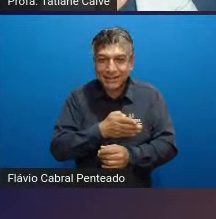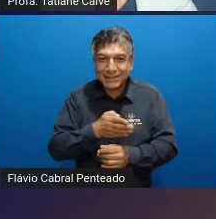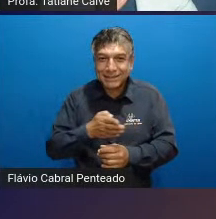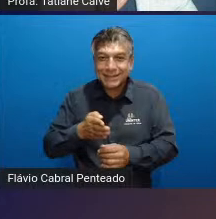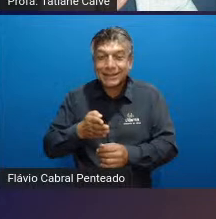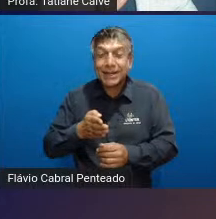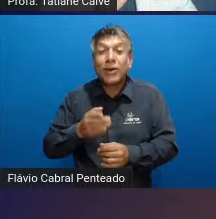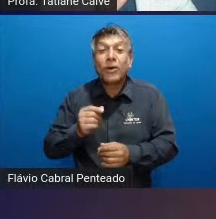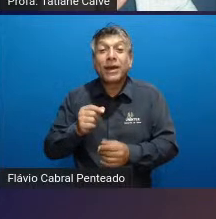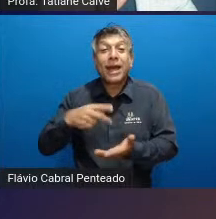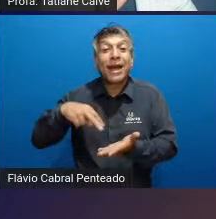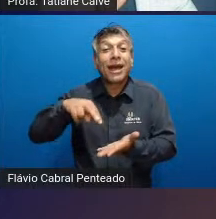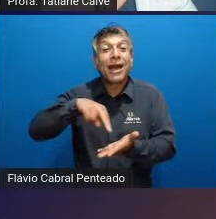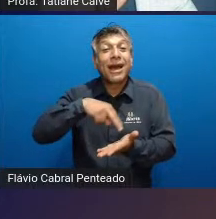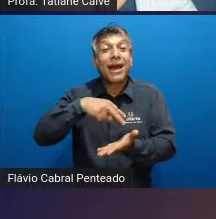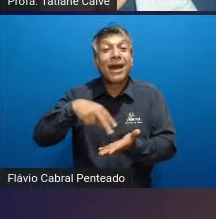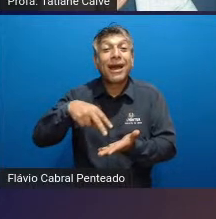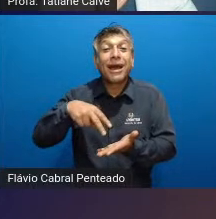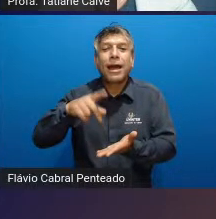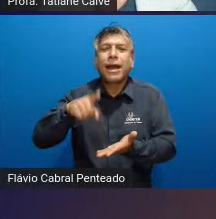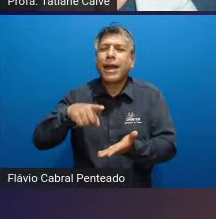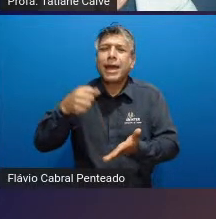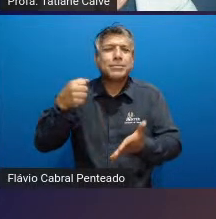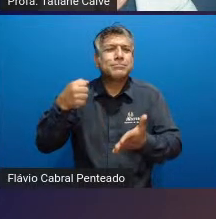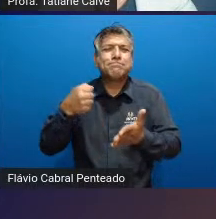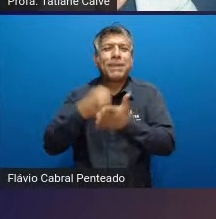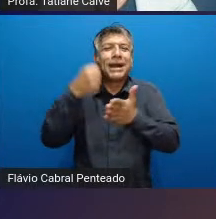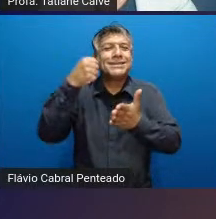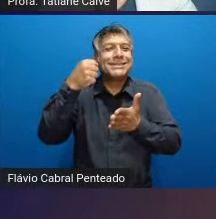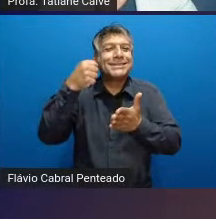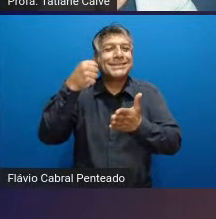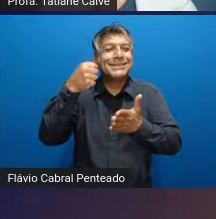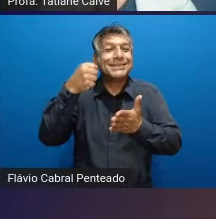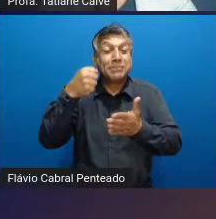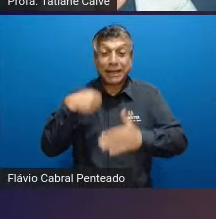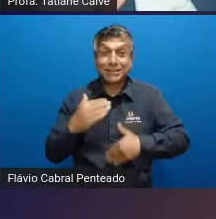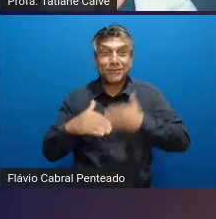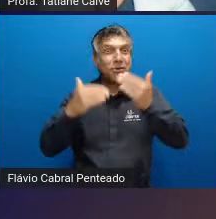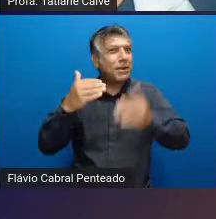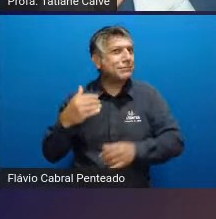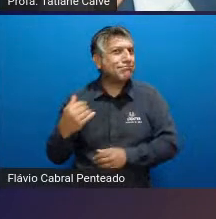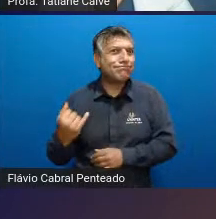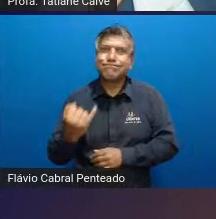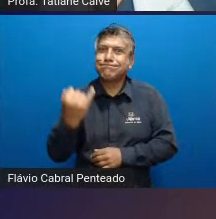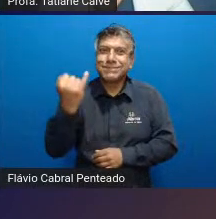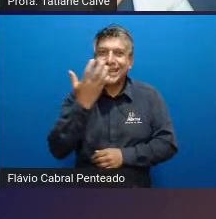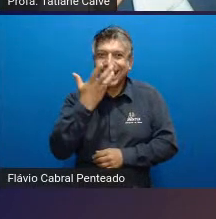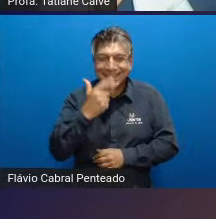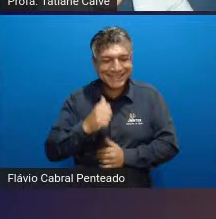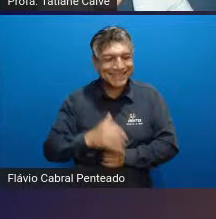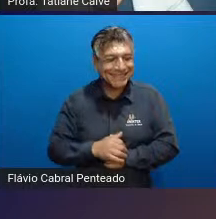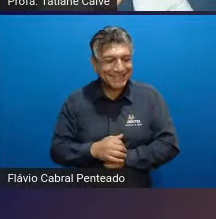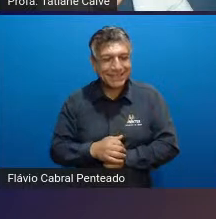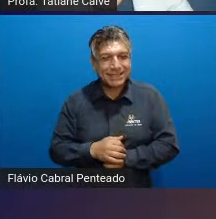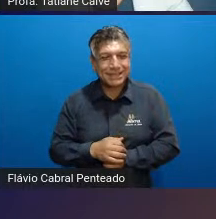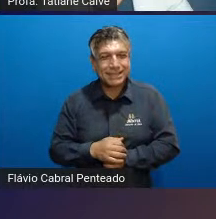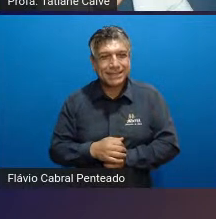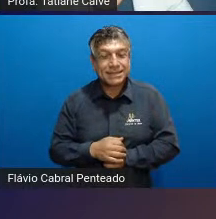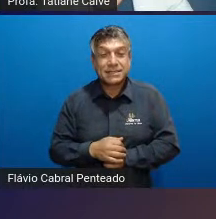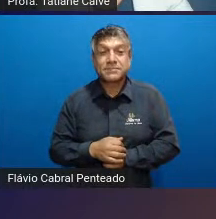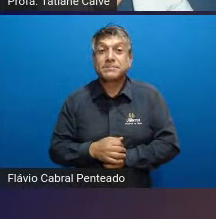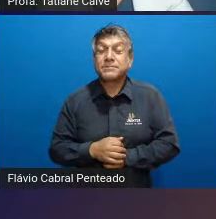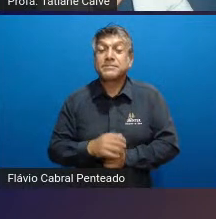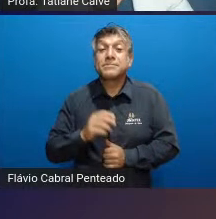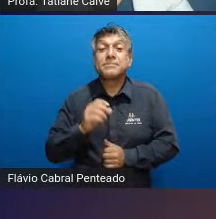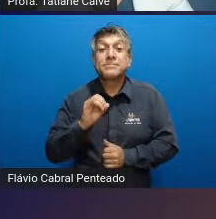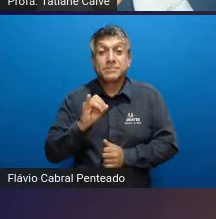balé é uma modalidade de grande impacto para o desenvolvimento da criança uma vez que ele